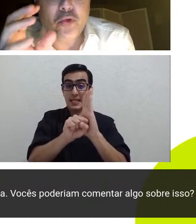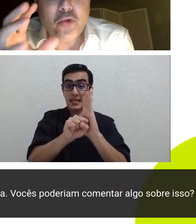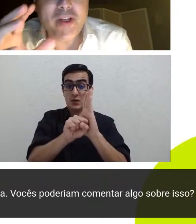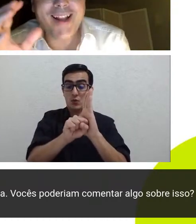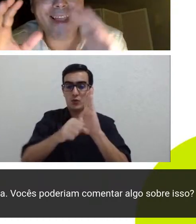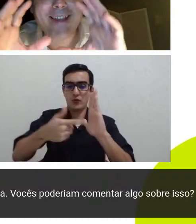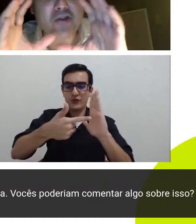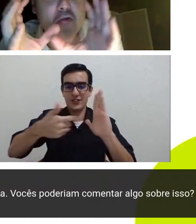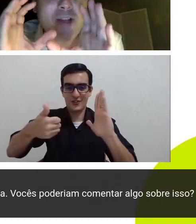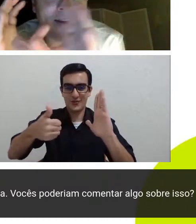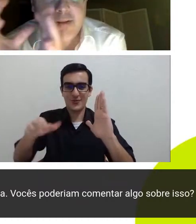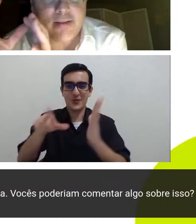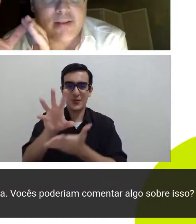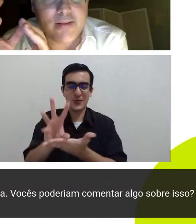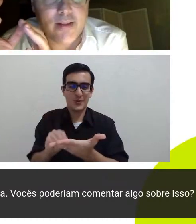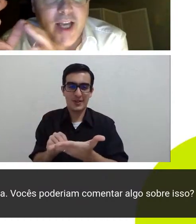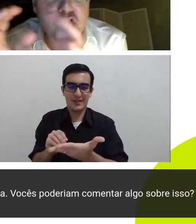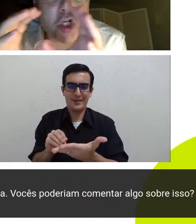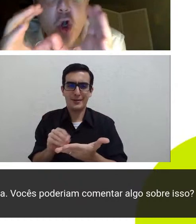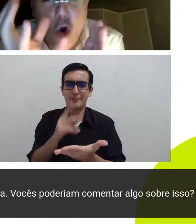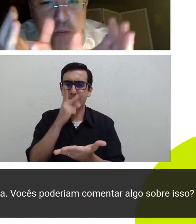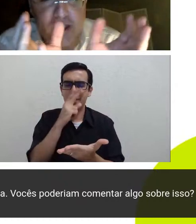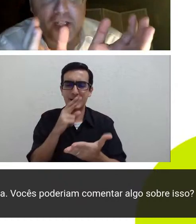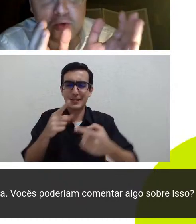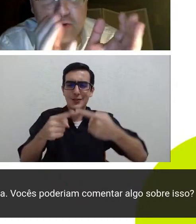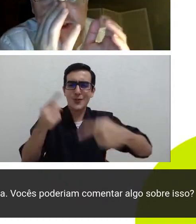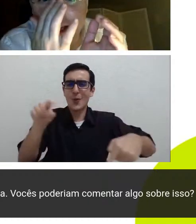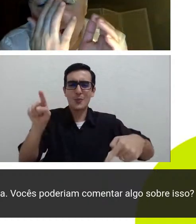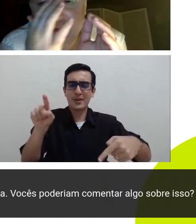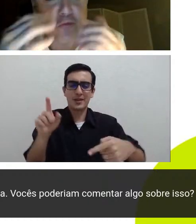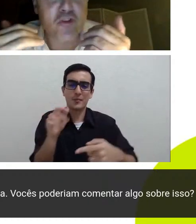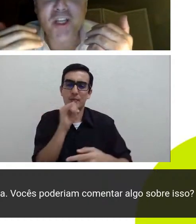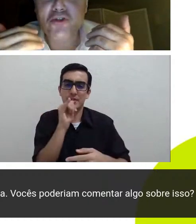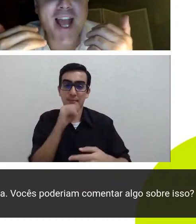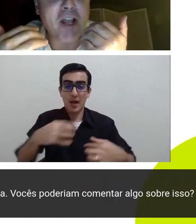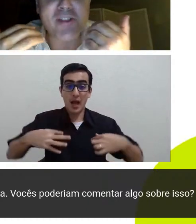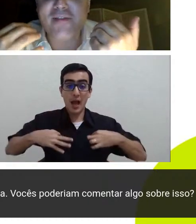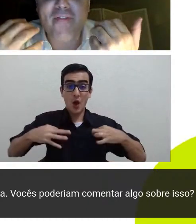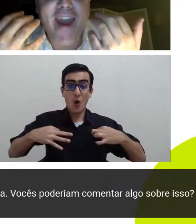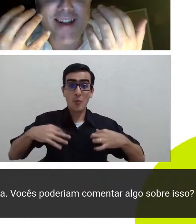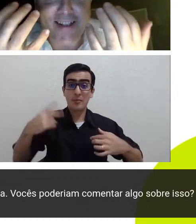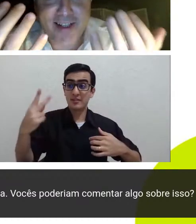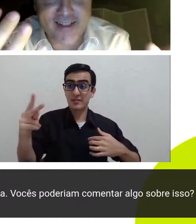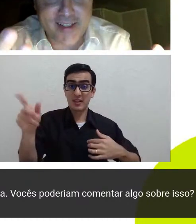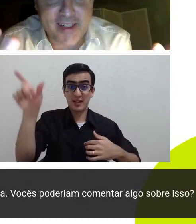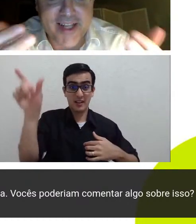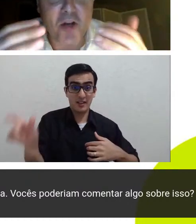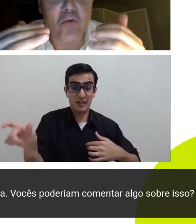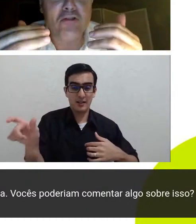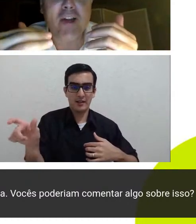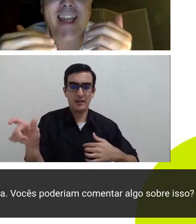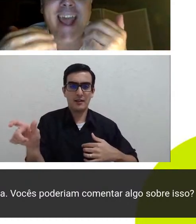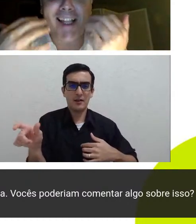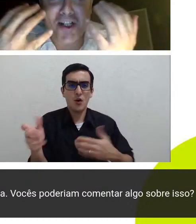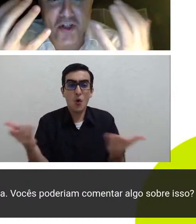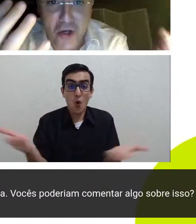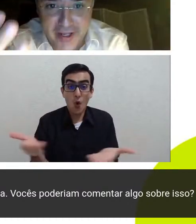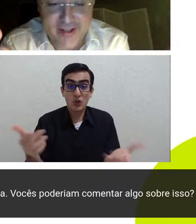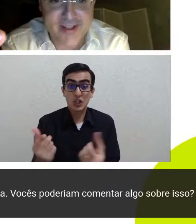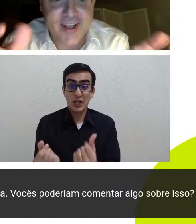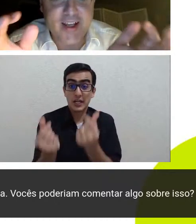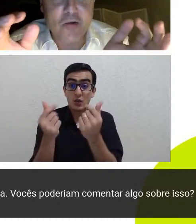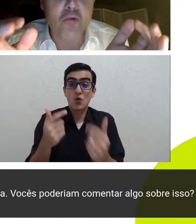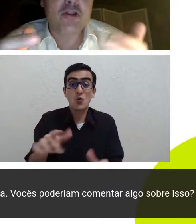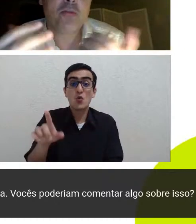tudo nele é dissonante as roupas que ele usa os ricos já não se vestem assim já não usam aquelas